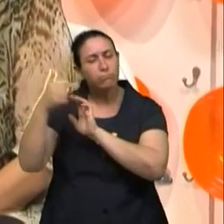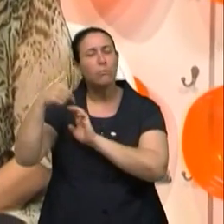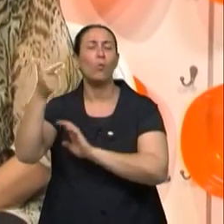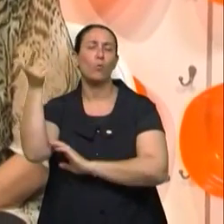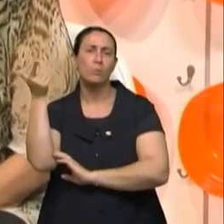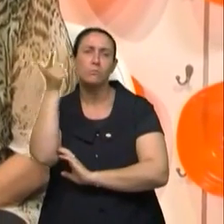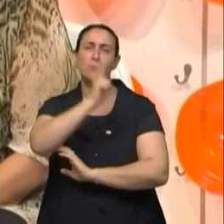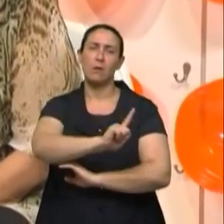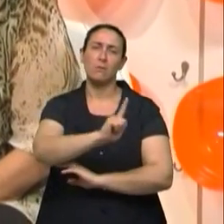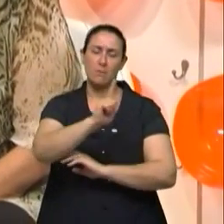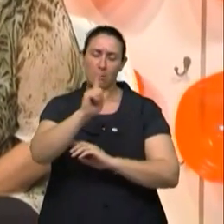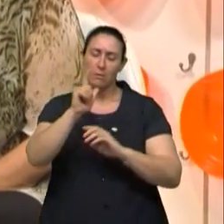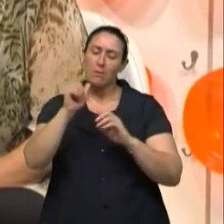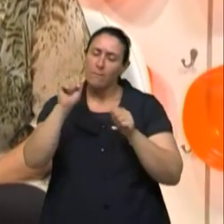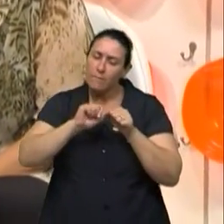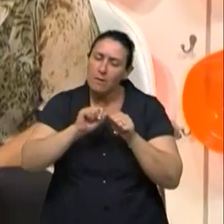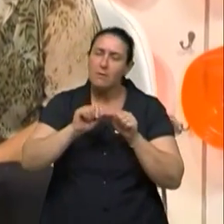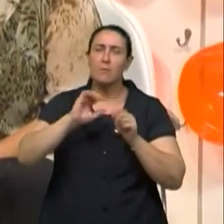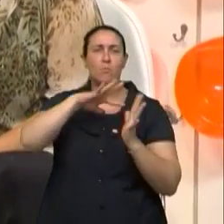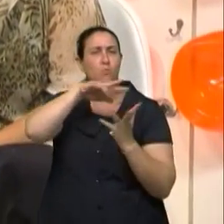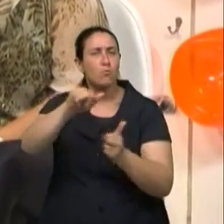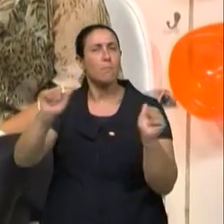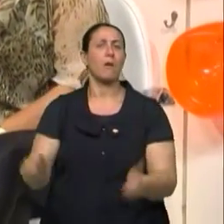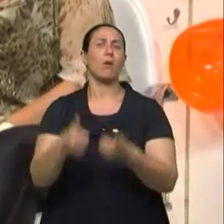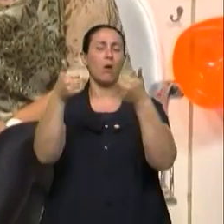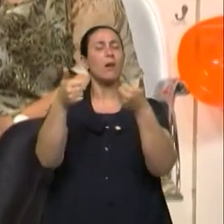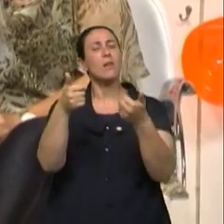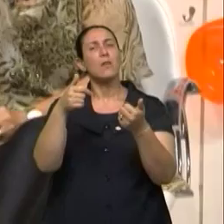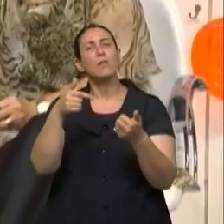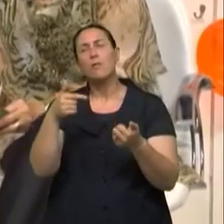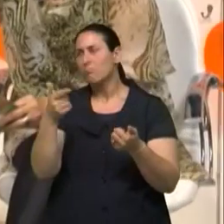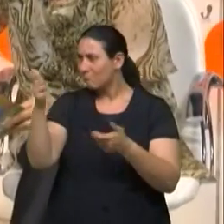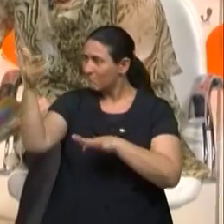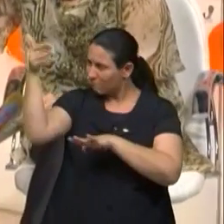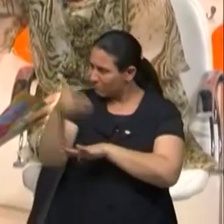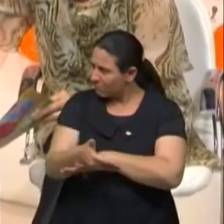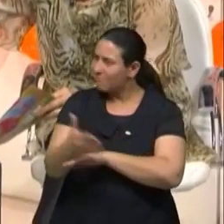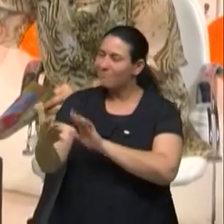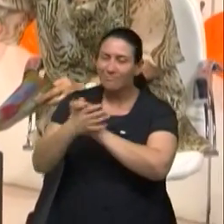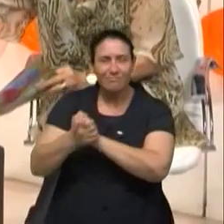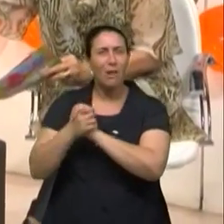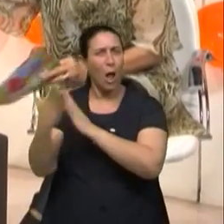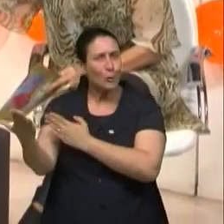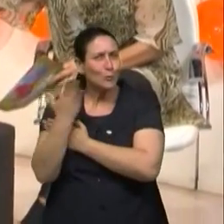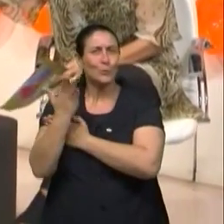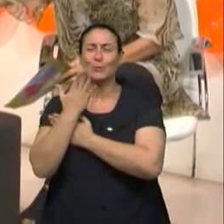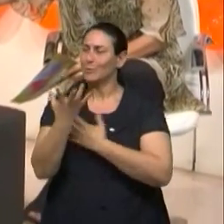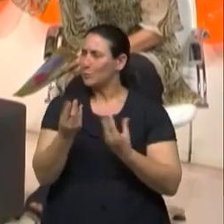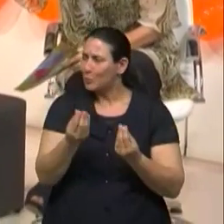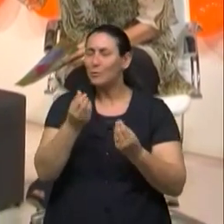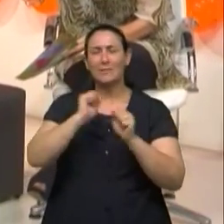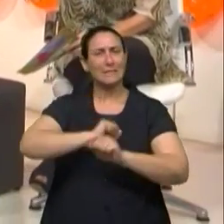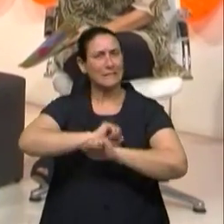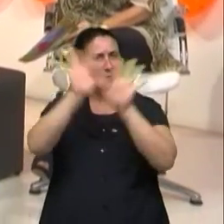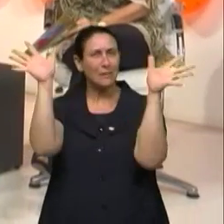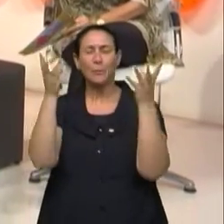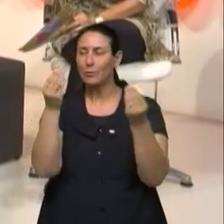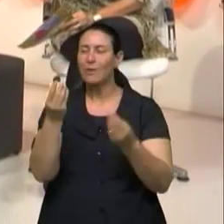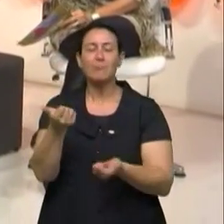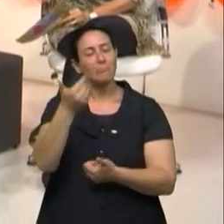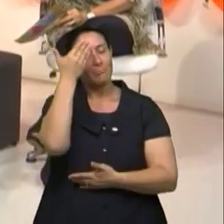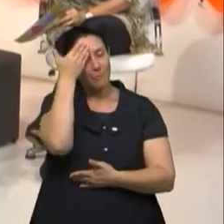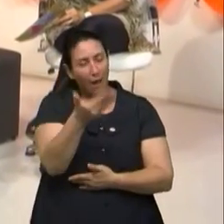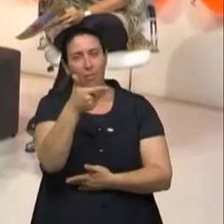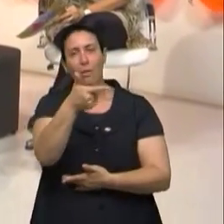dadas é que a gente realmente faz um mundo melhor, né? E o senhor aqui veio aqui dar a mão para a gente. Obrigado. Para fazer mais esclarecimento. Obrigado pela